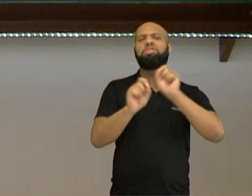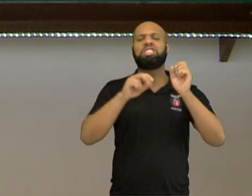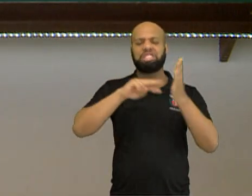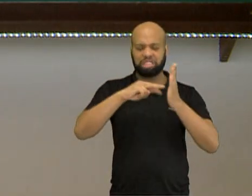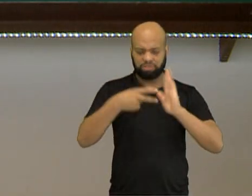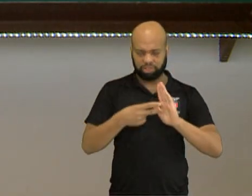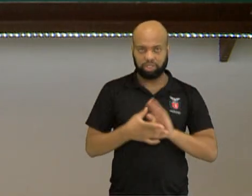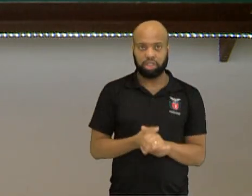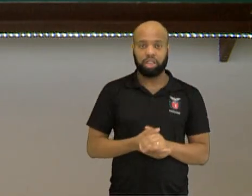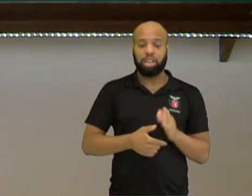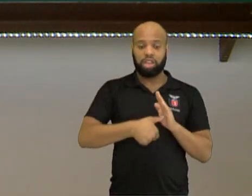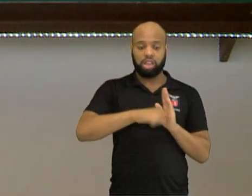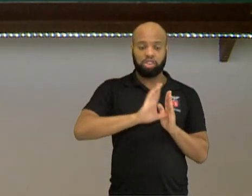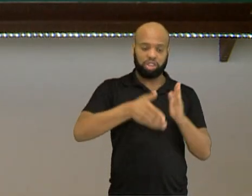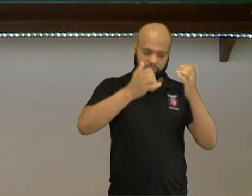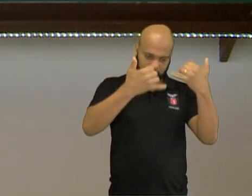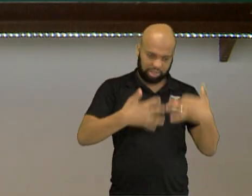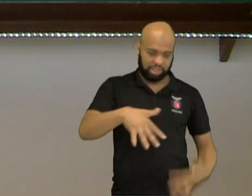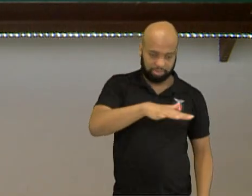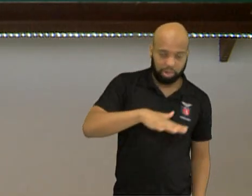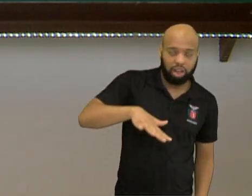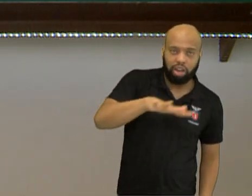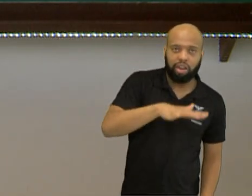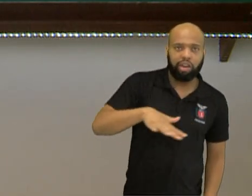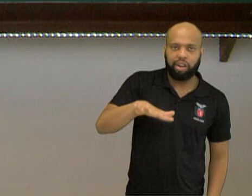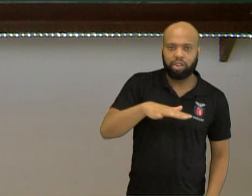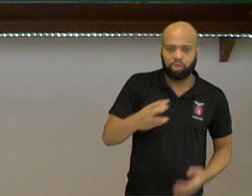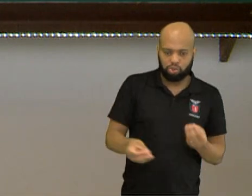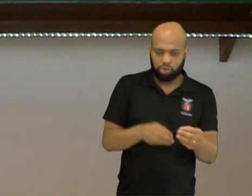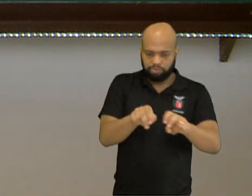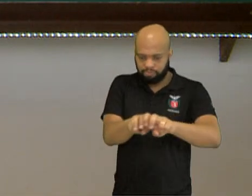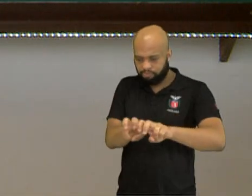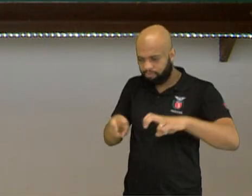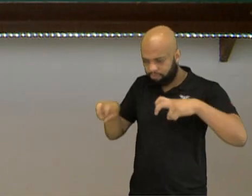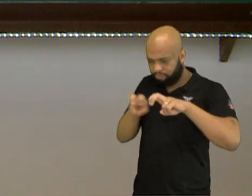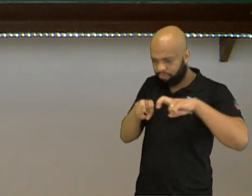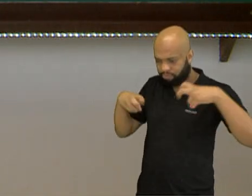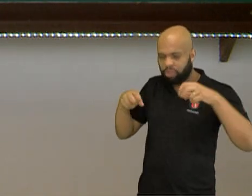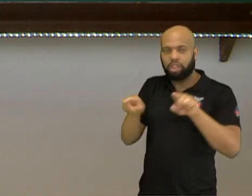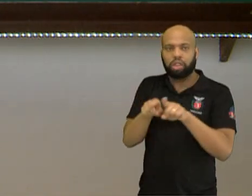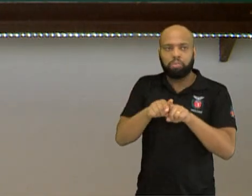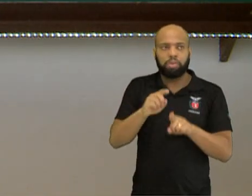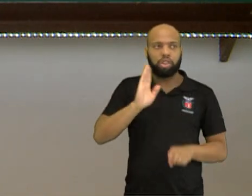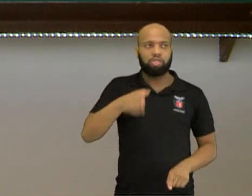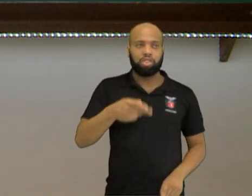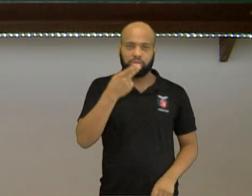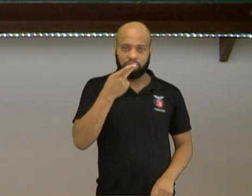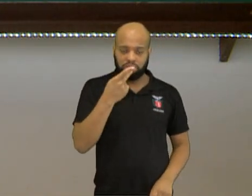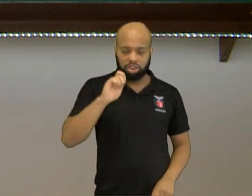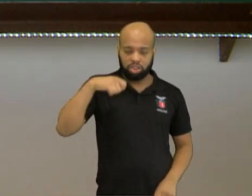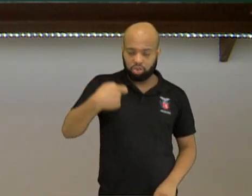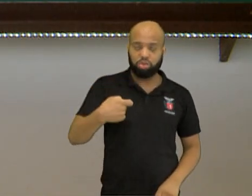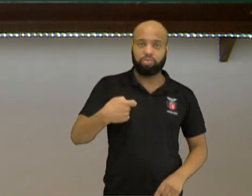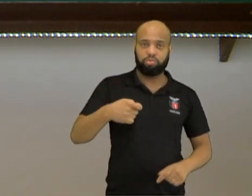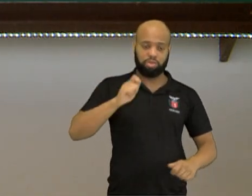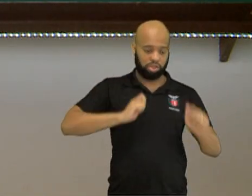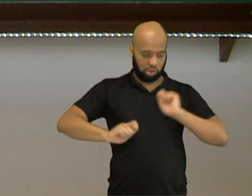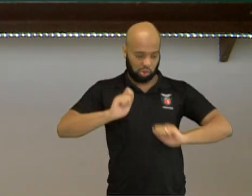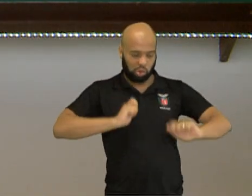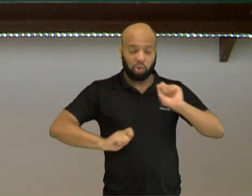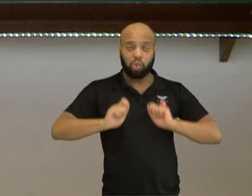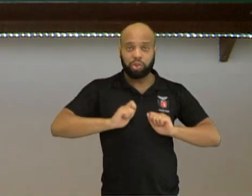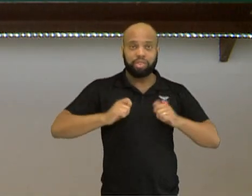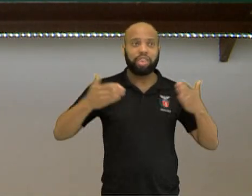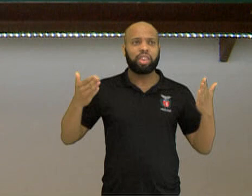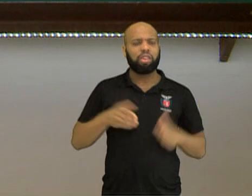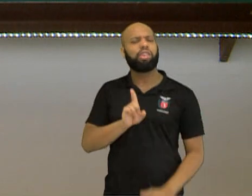Aqui eu falei do espaço, né? Cênico. Falei do ator, né? E o